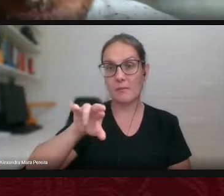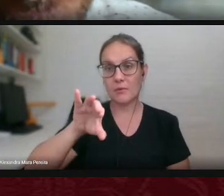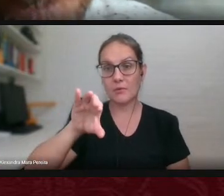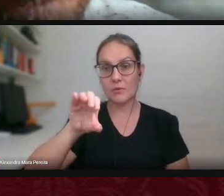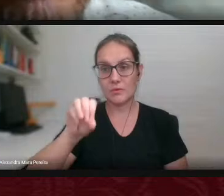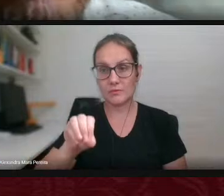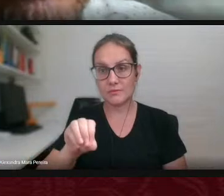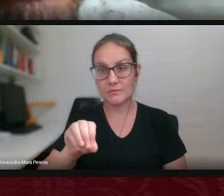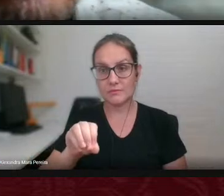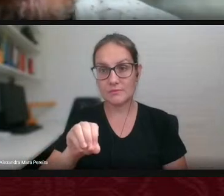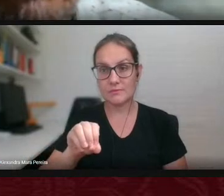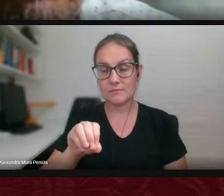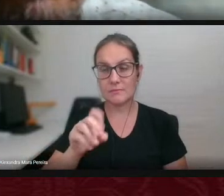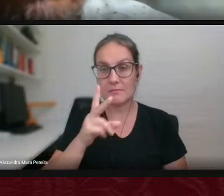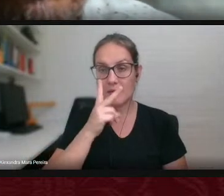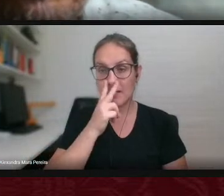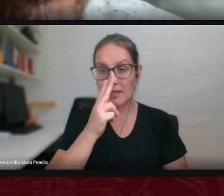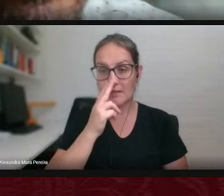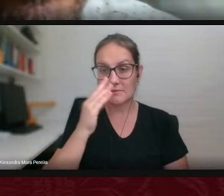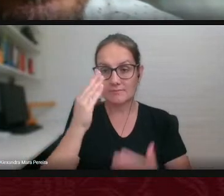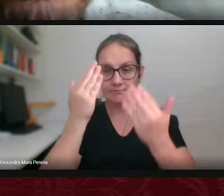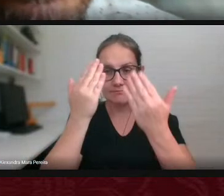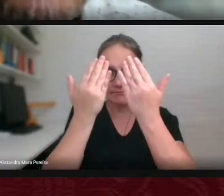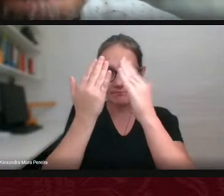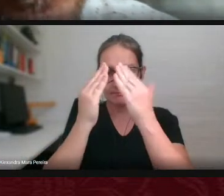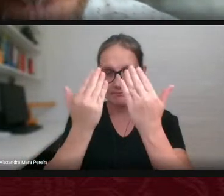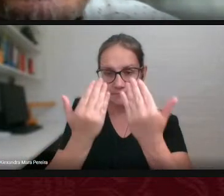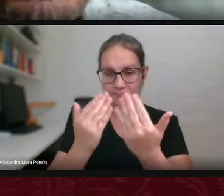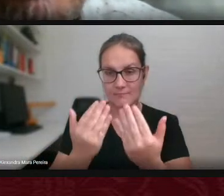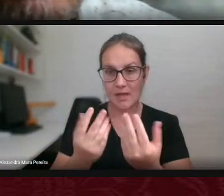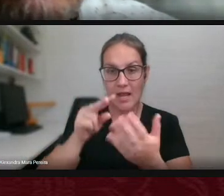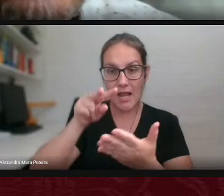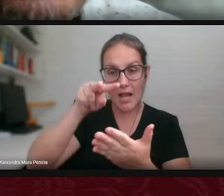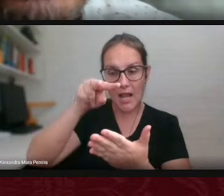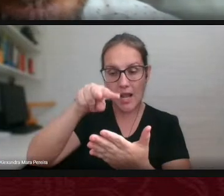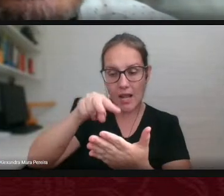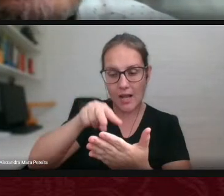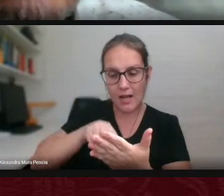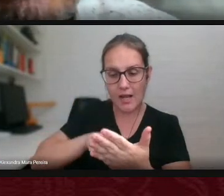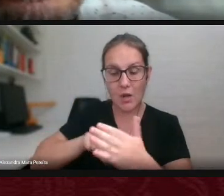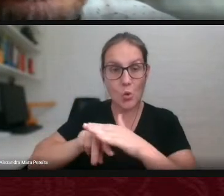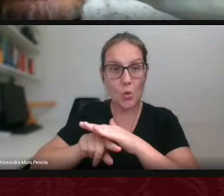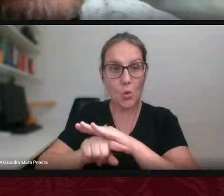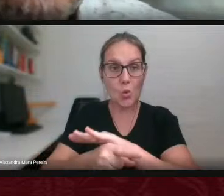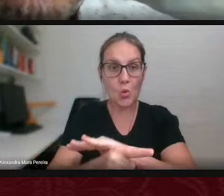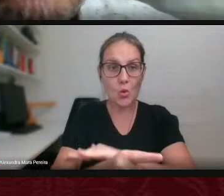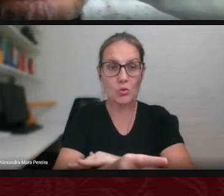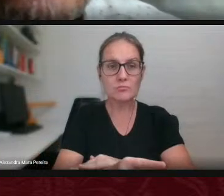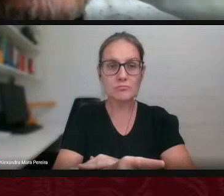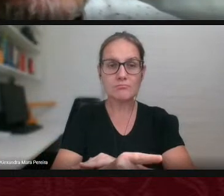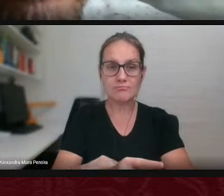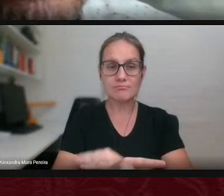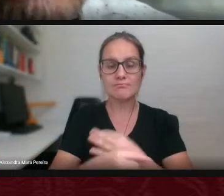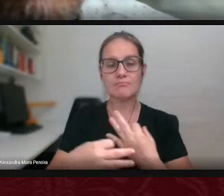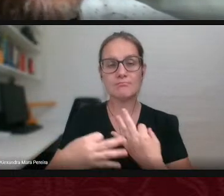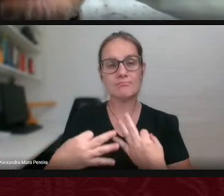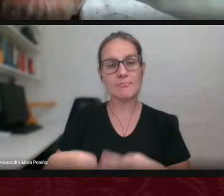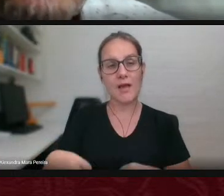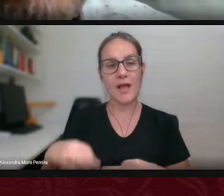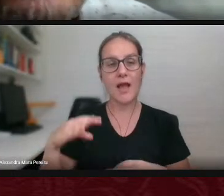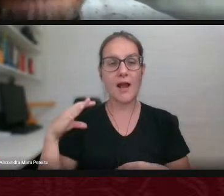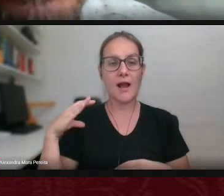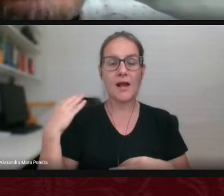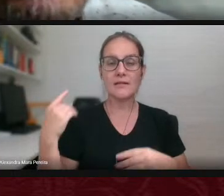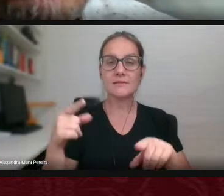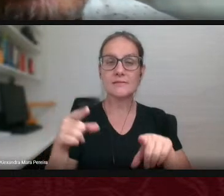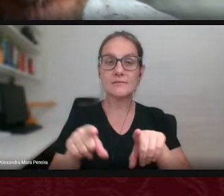lê com densidade com profundidade com elegância e com muita